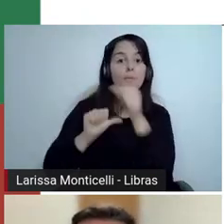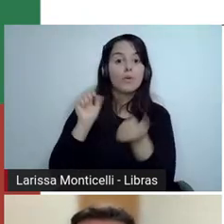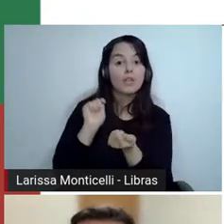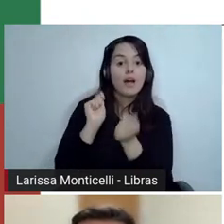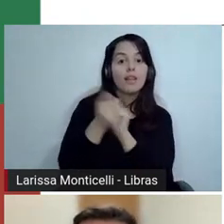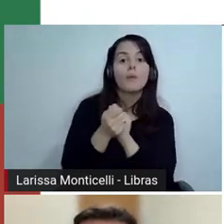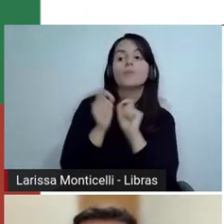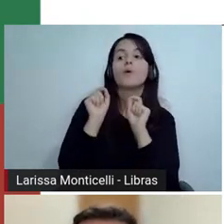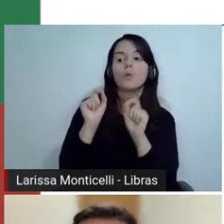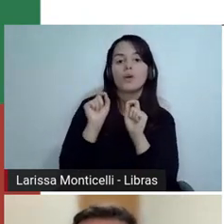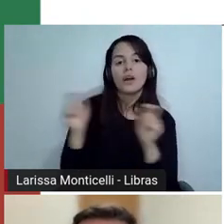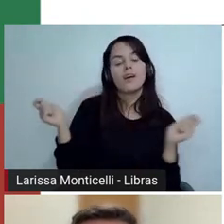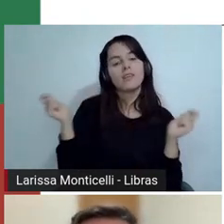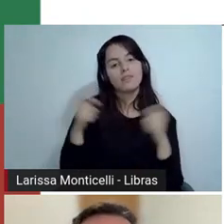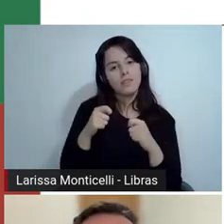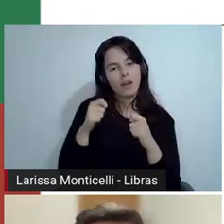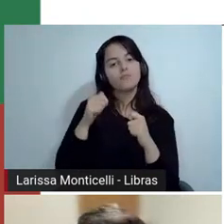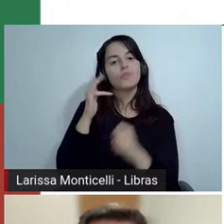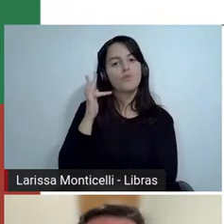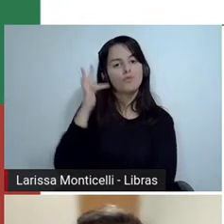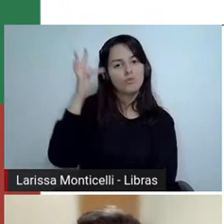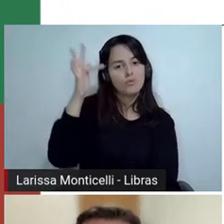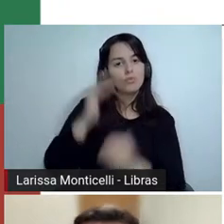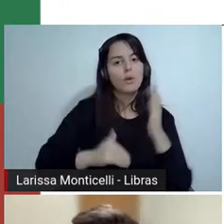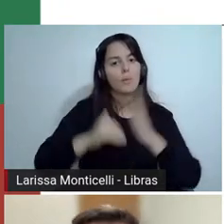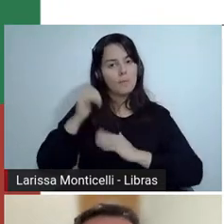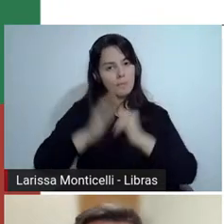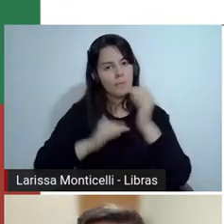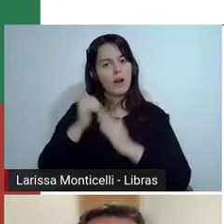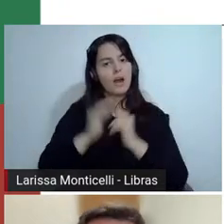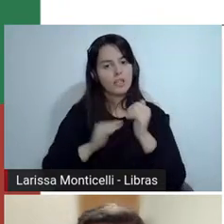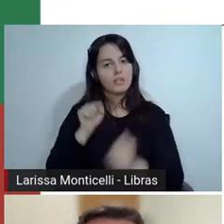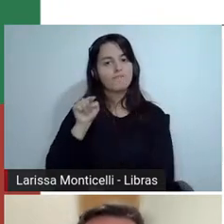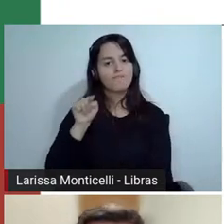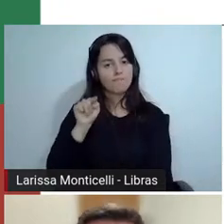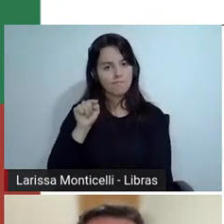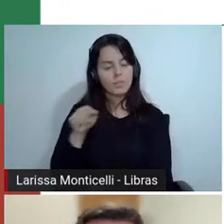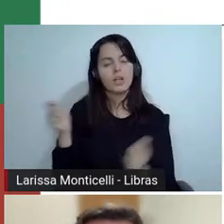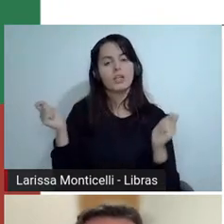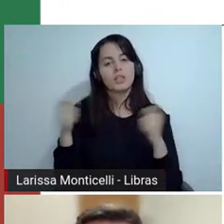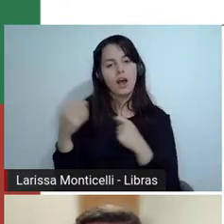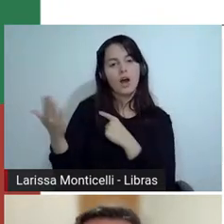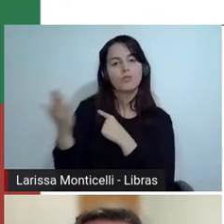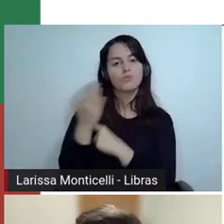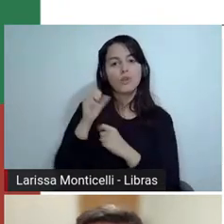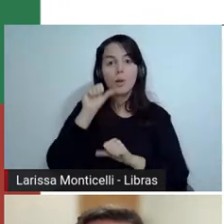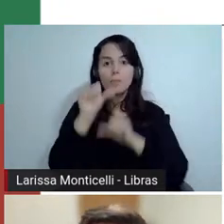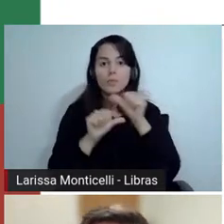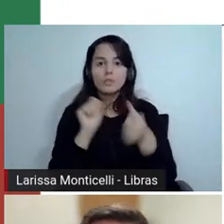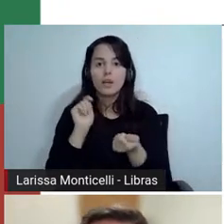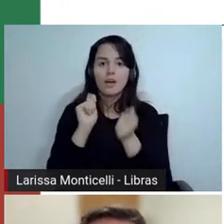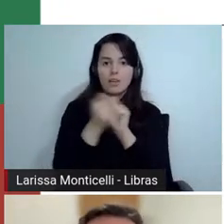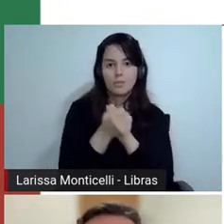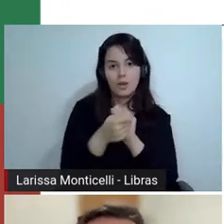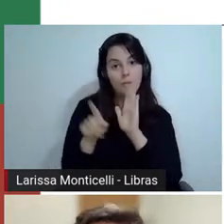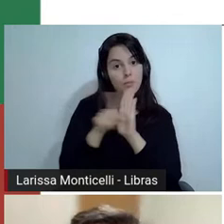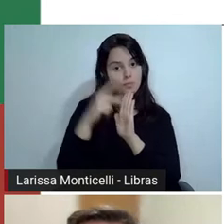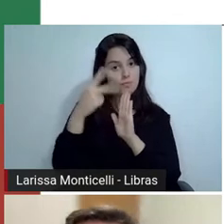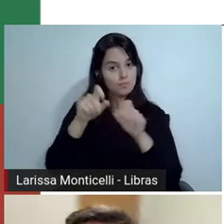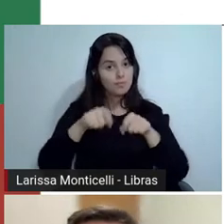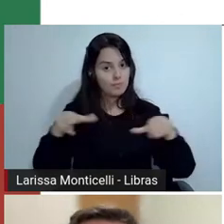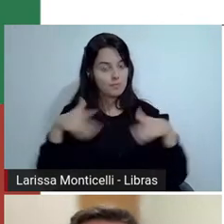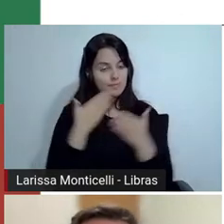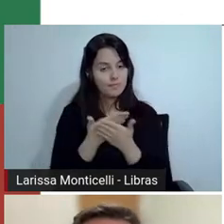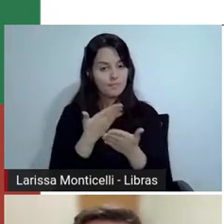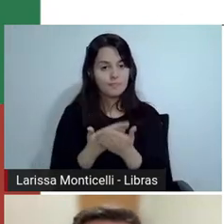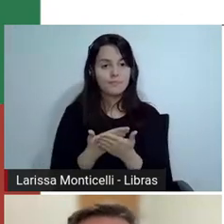parâmetro, né, para as próximas atividades, o que que a gente pode fazer, o que dá certo na sala de aula de vocês. Que tem um